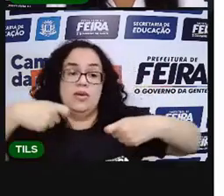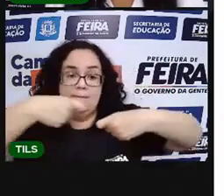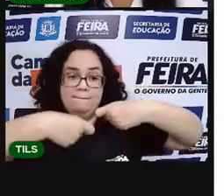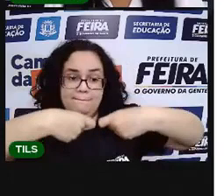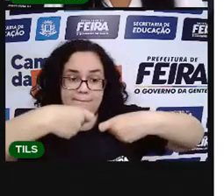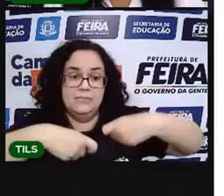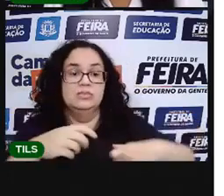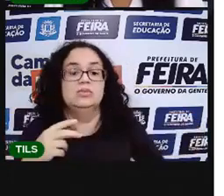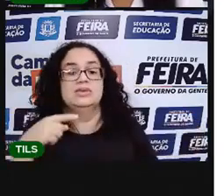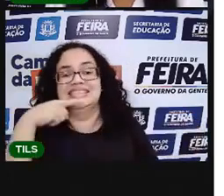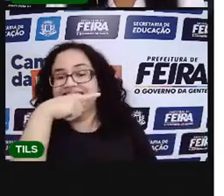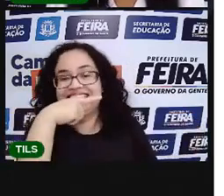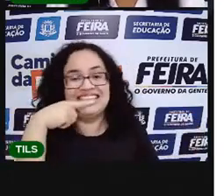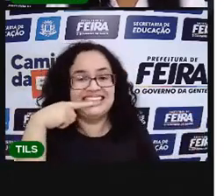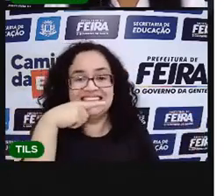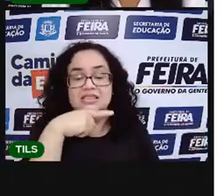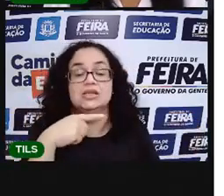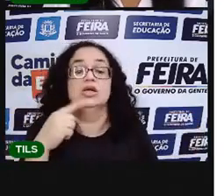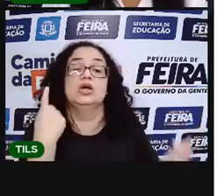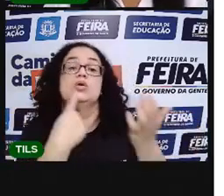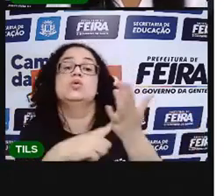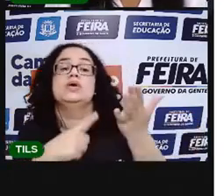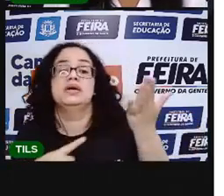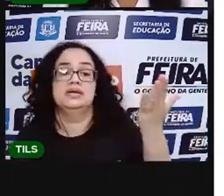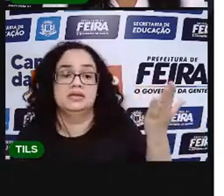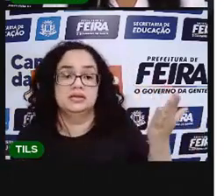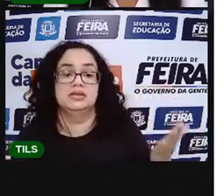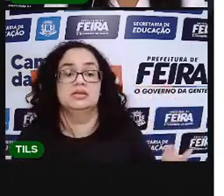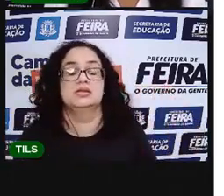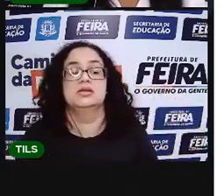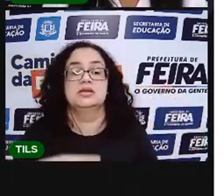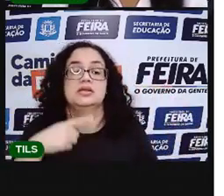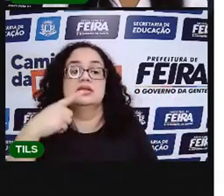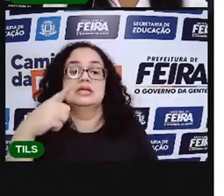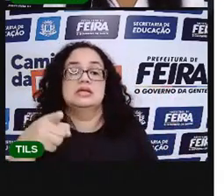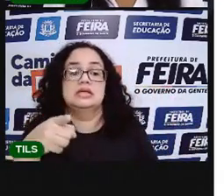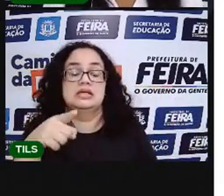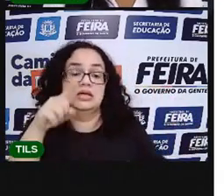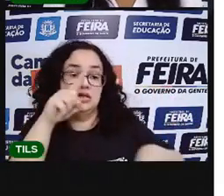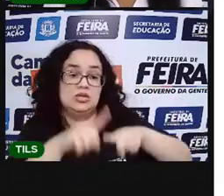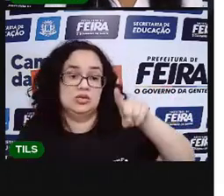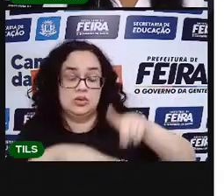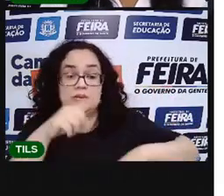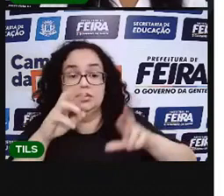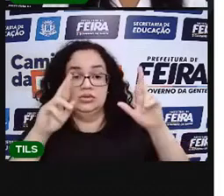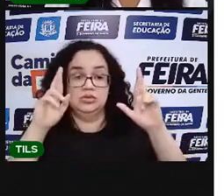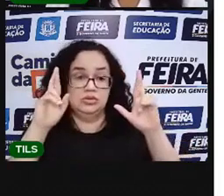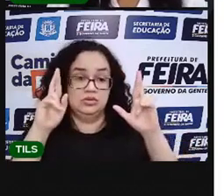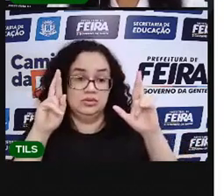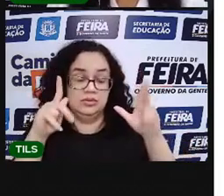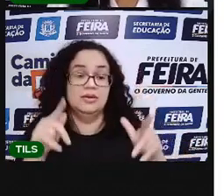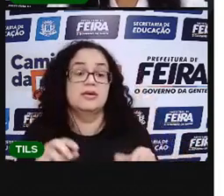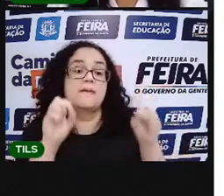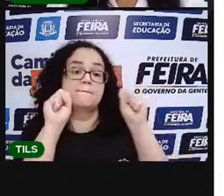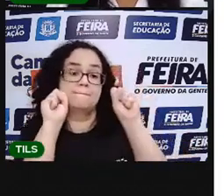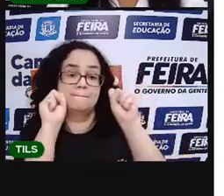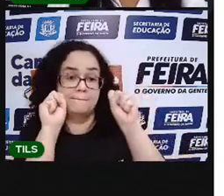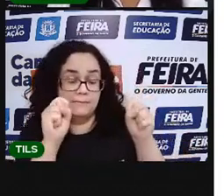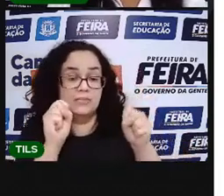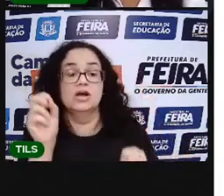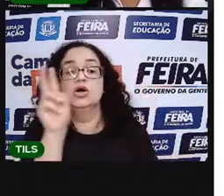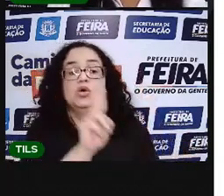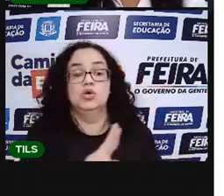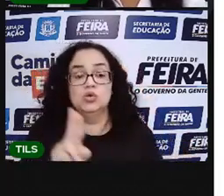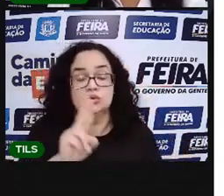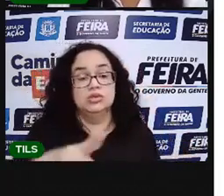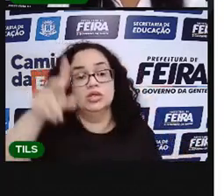uma escova e um caderno. São elementos diferentes que a gente realmente usa no